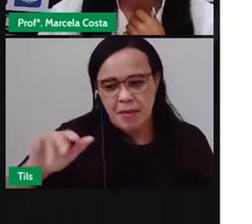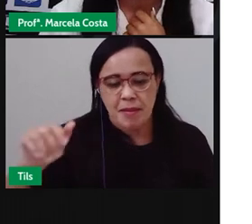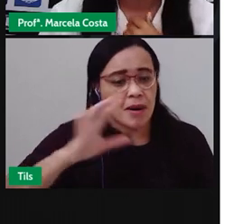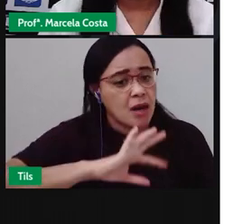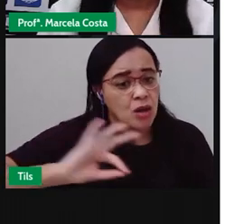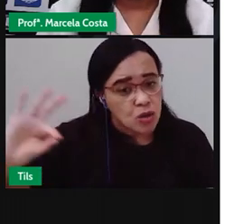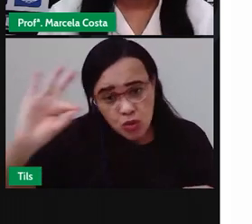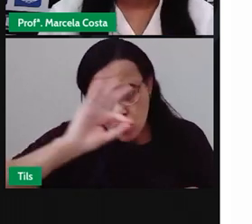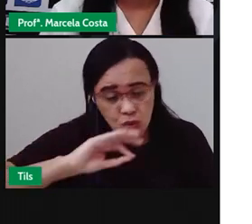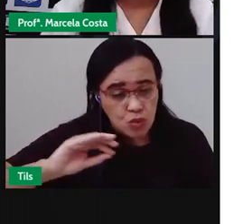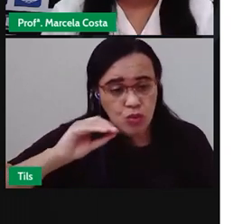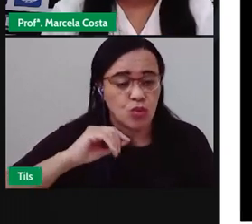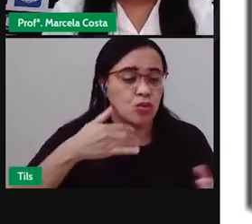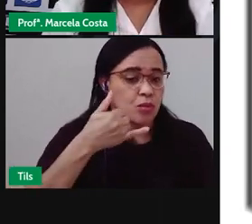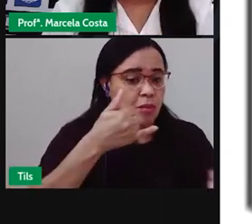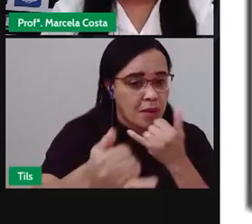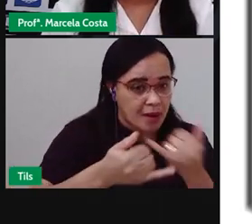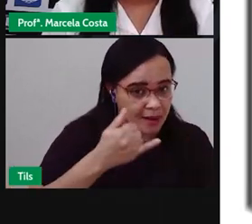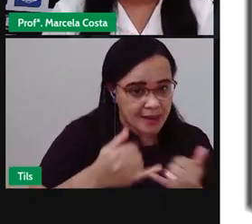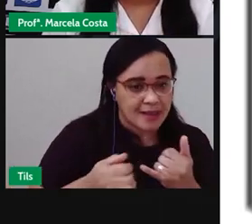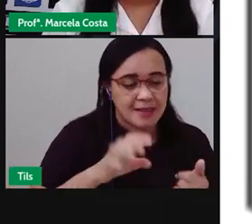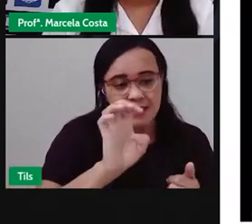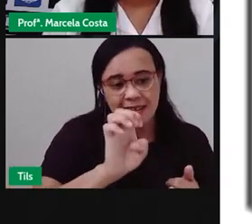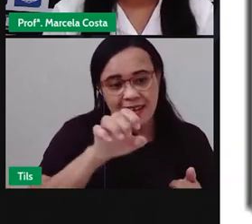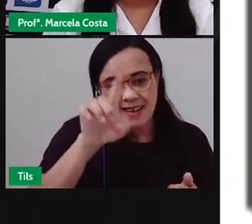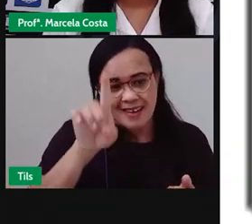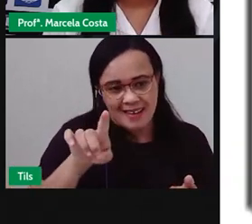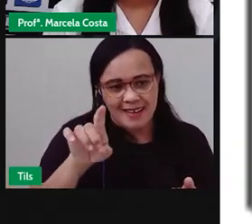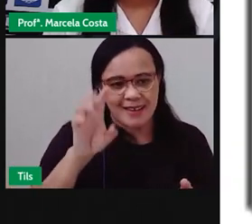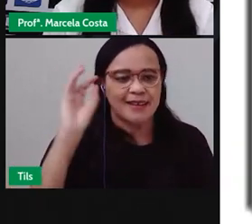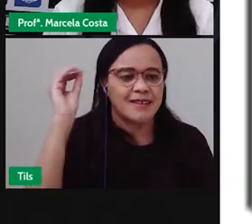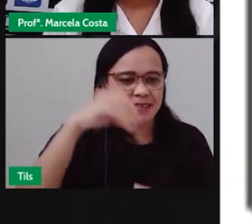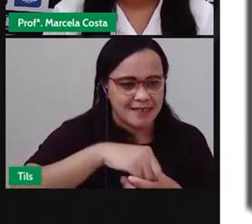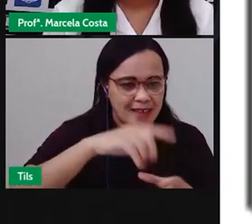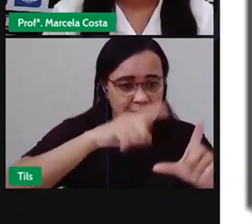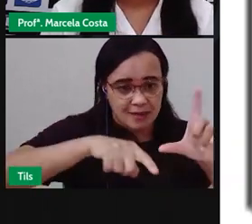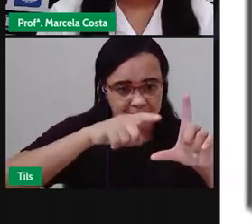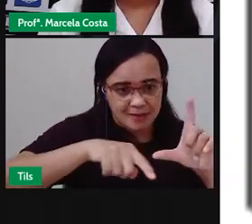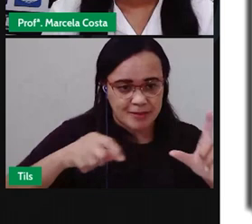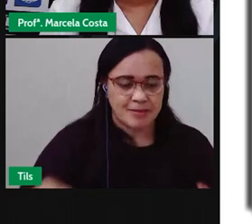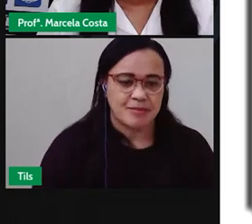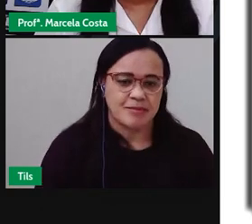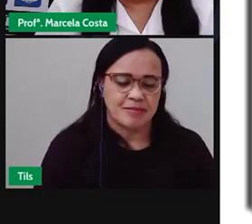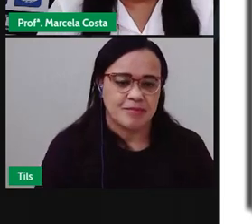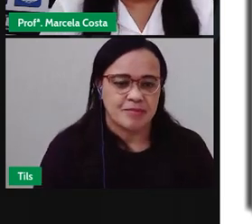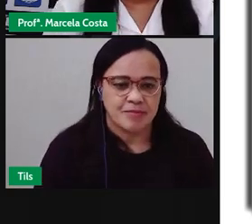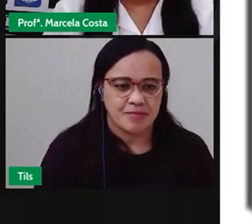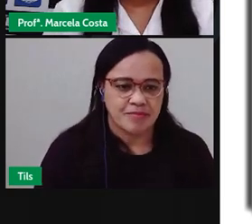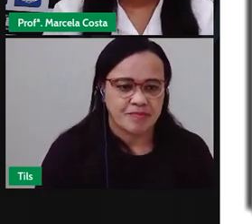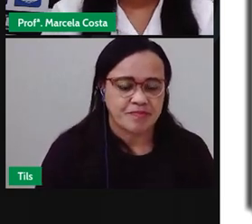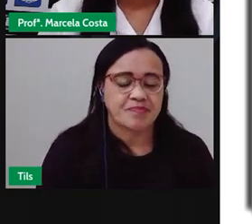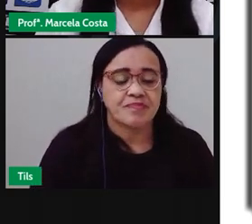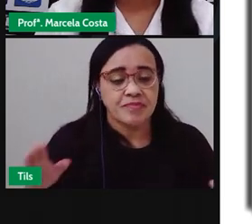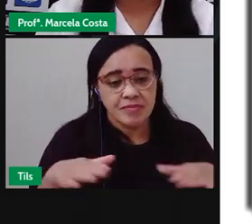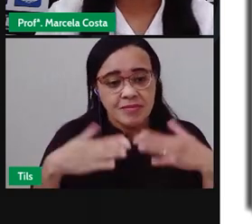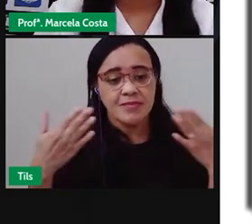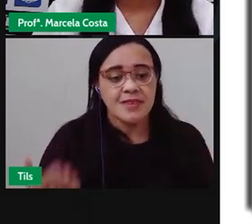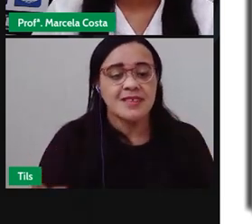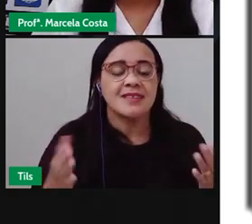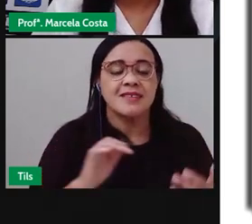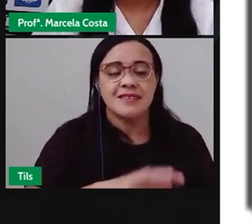terminação de E E aí crianças